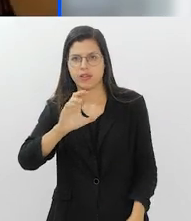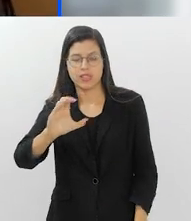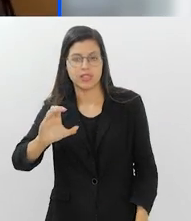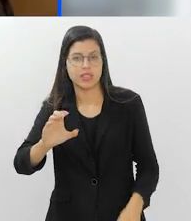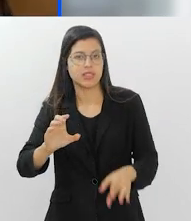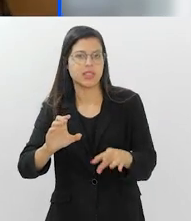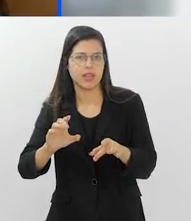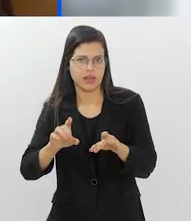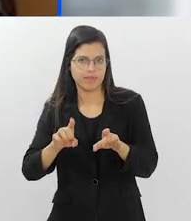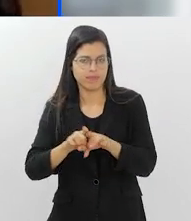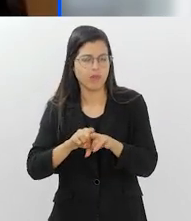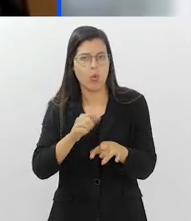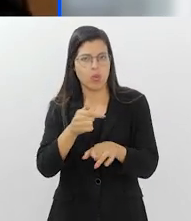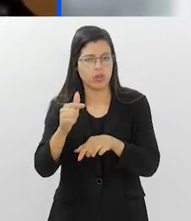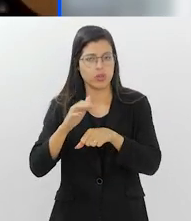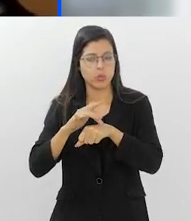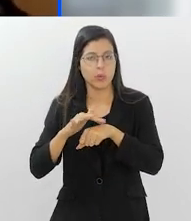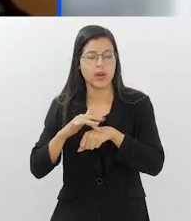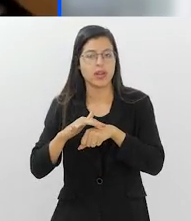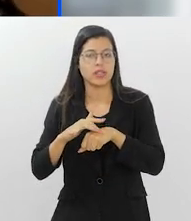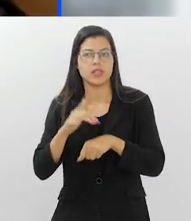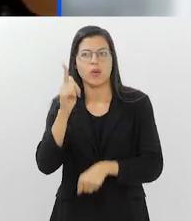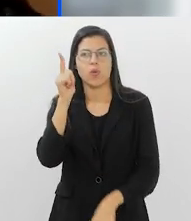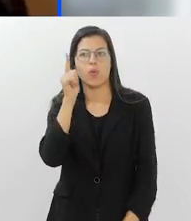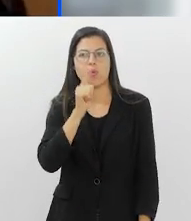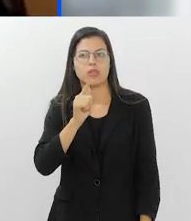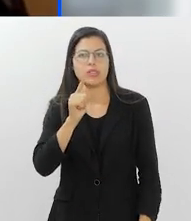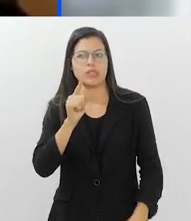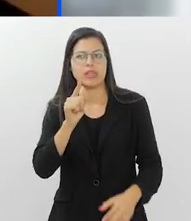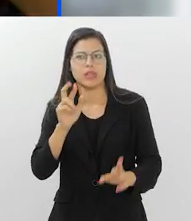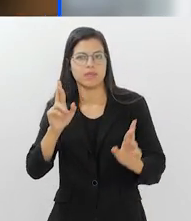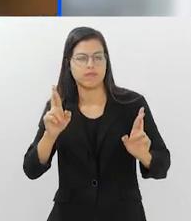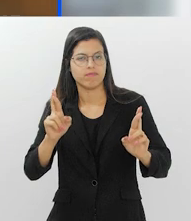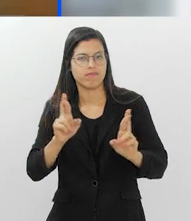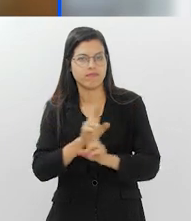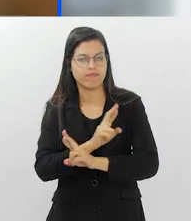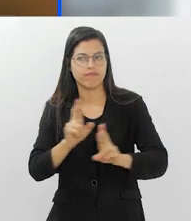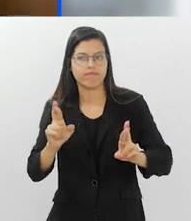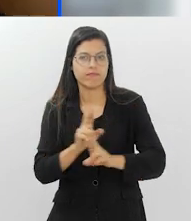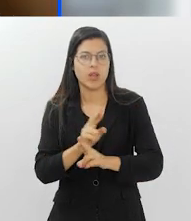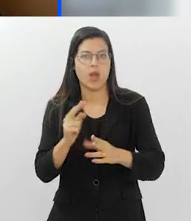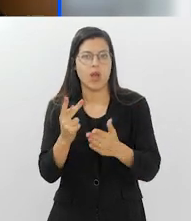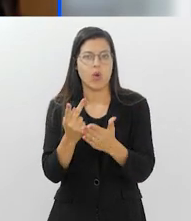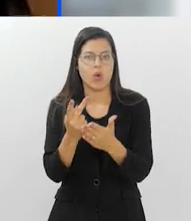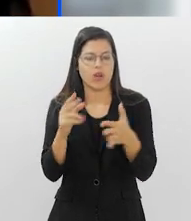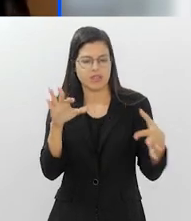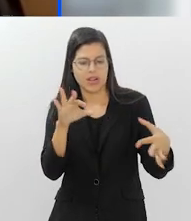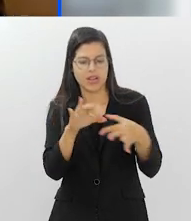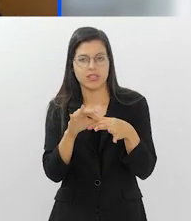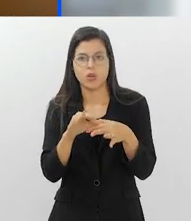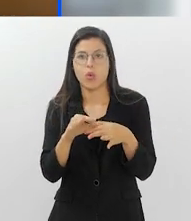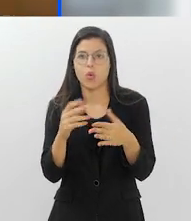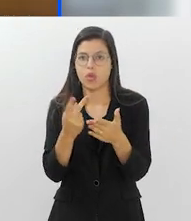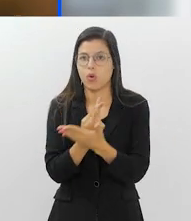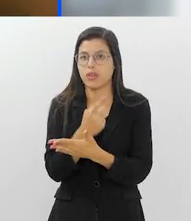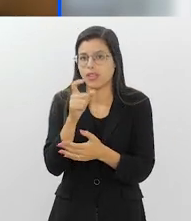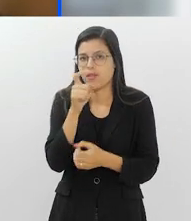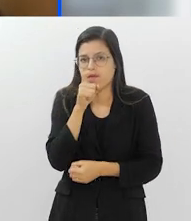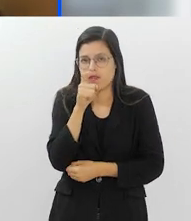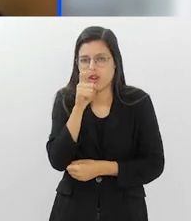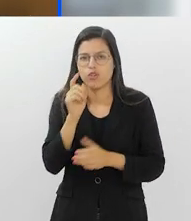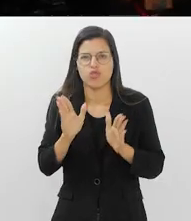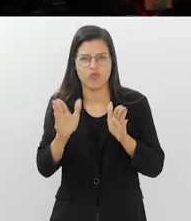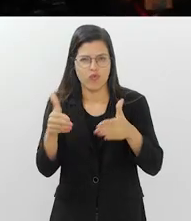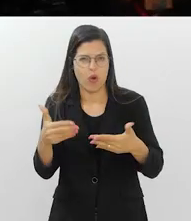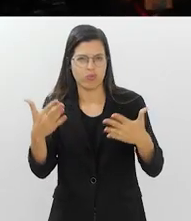também por infarto. E a gente também consegue ver essa relação quando acontecem as ondas de frio, né? Aqui a gente está com